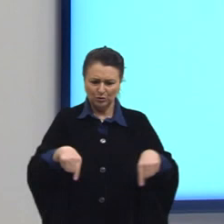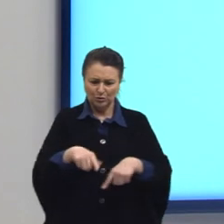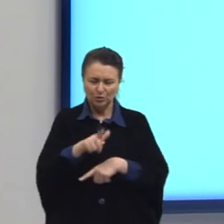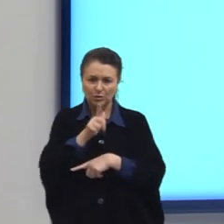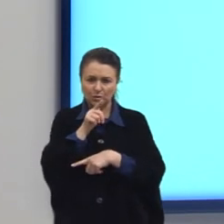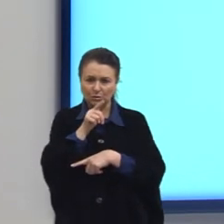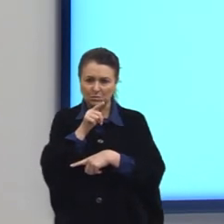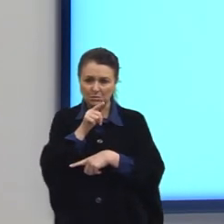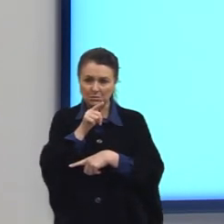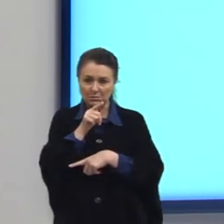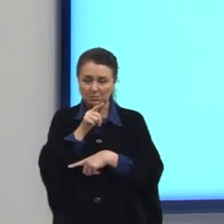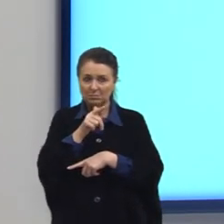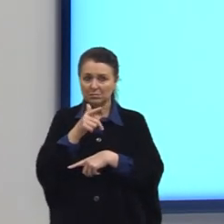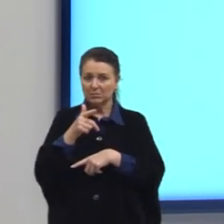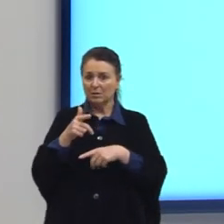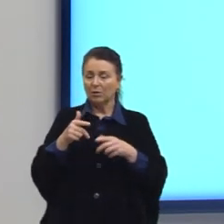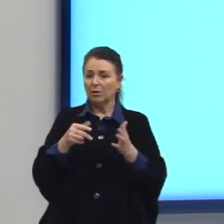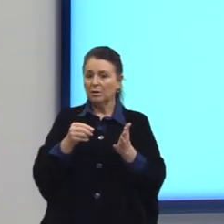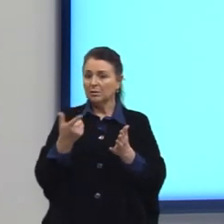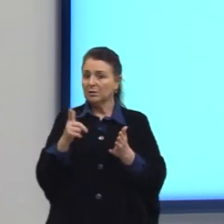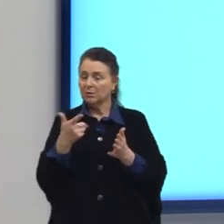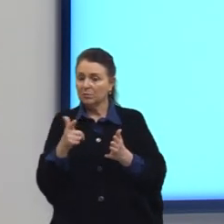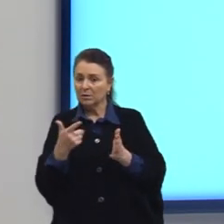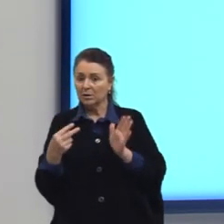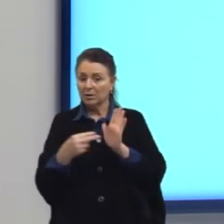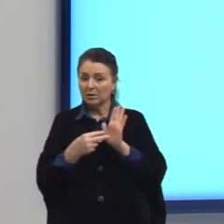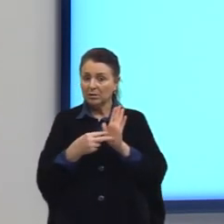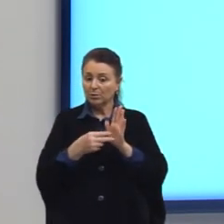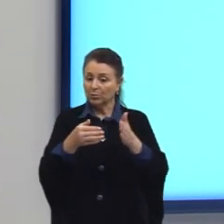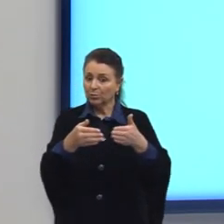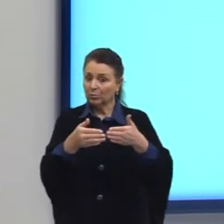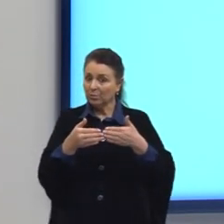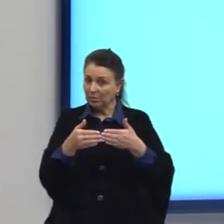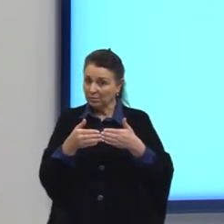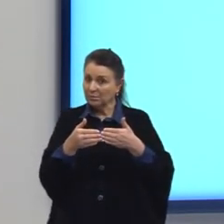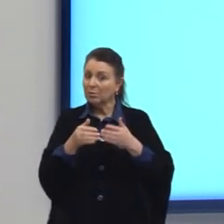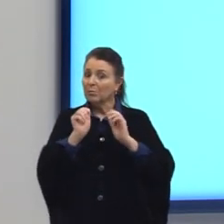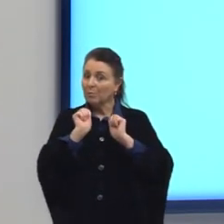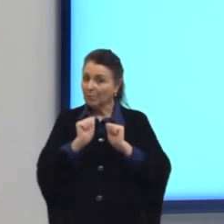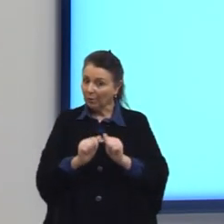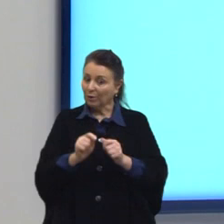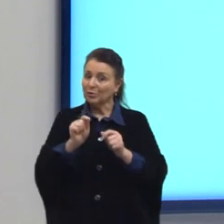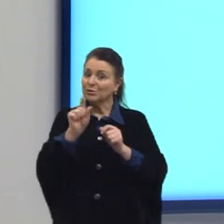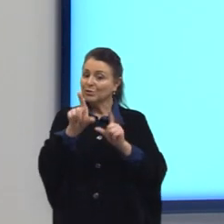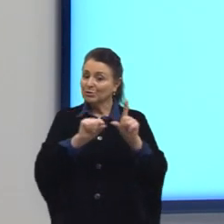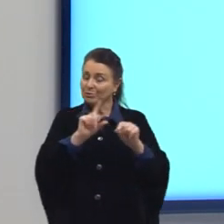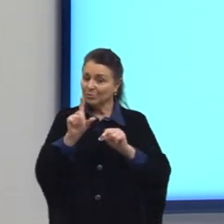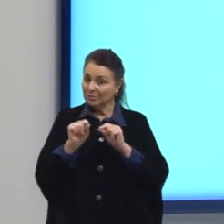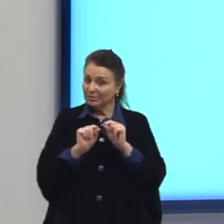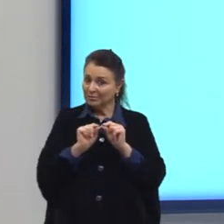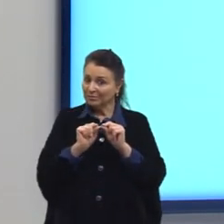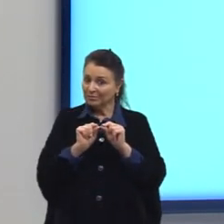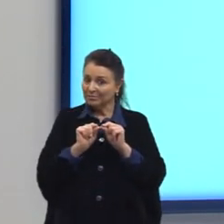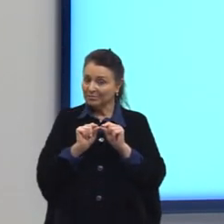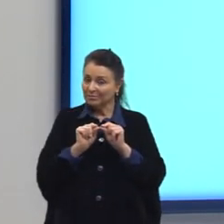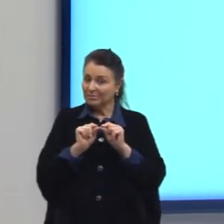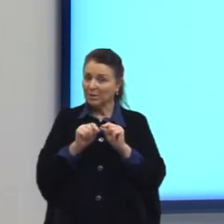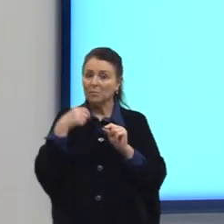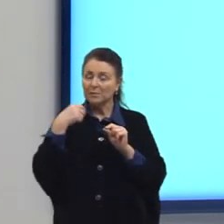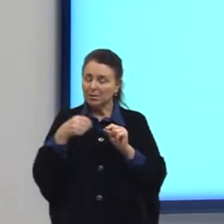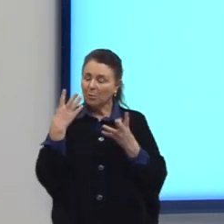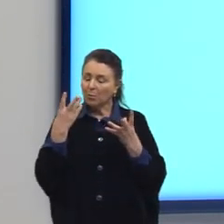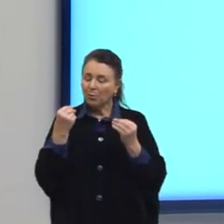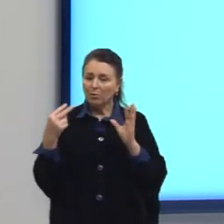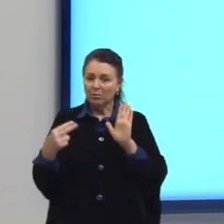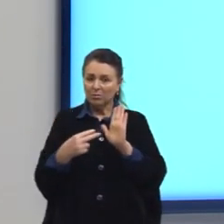Gente, se vocês não prestarem atenção no que está pedindo, ó, sair atenção um minuto, ó,